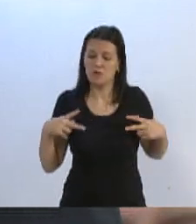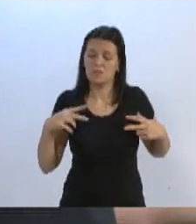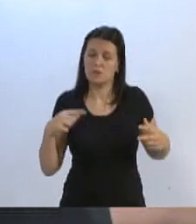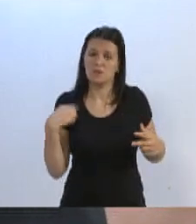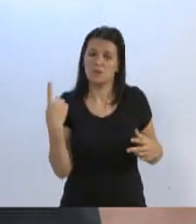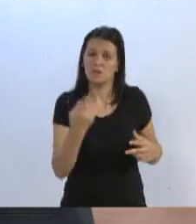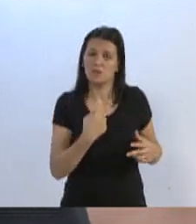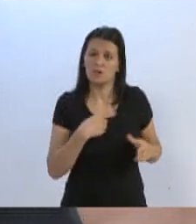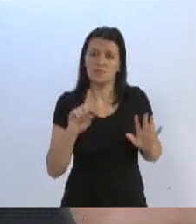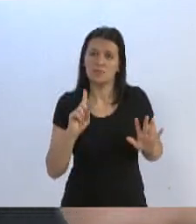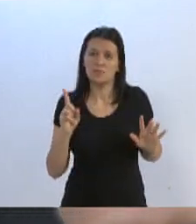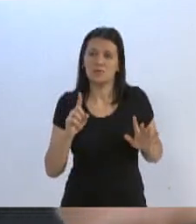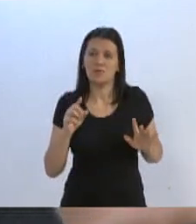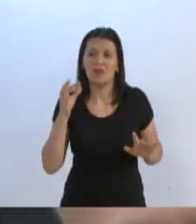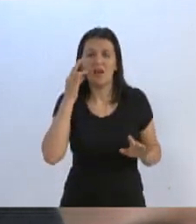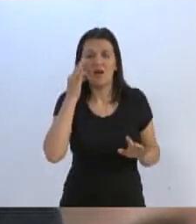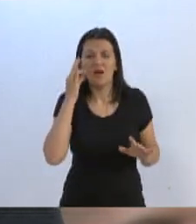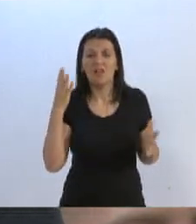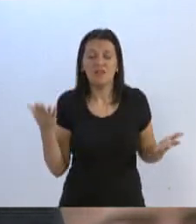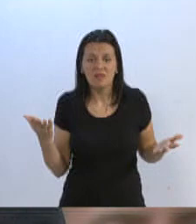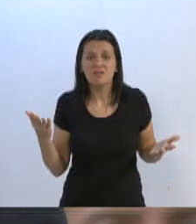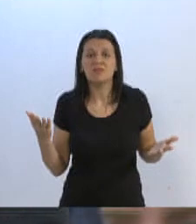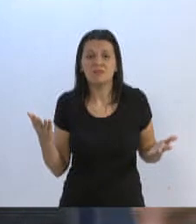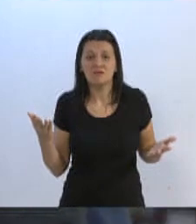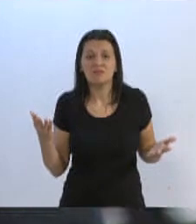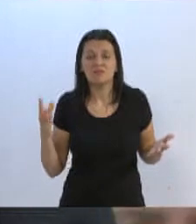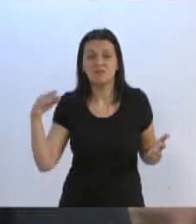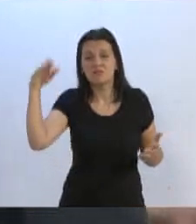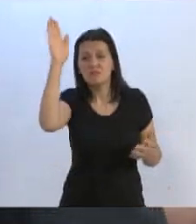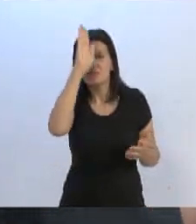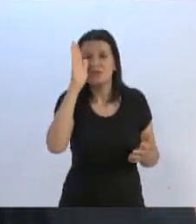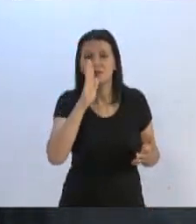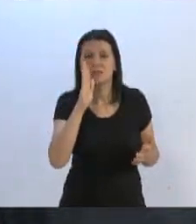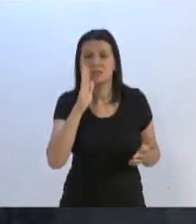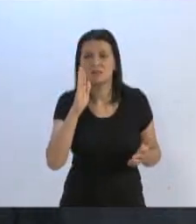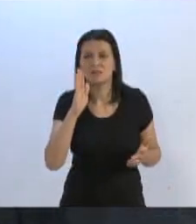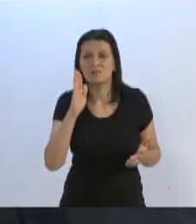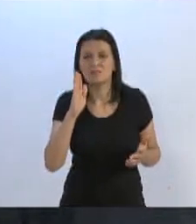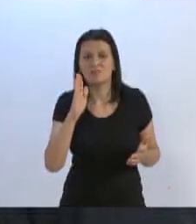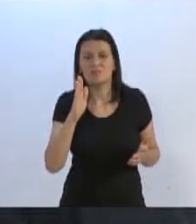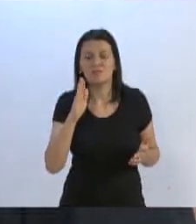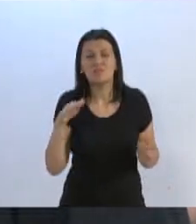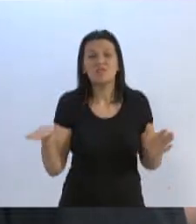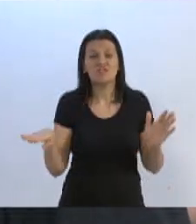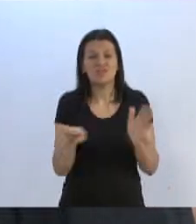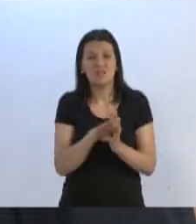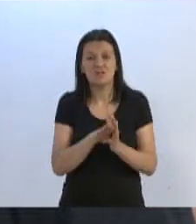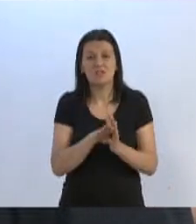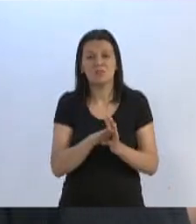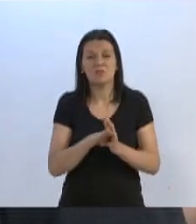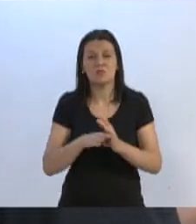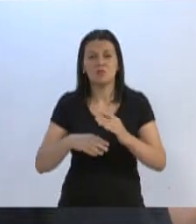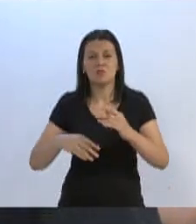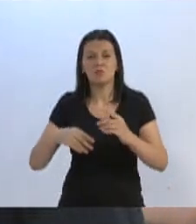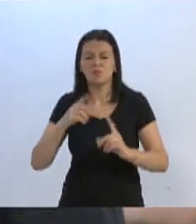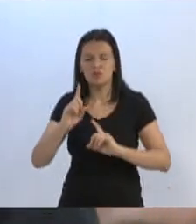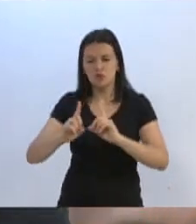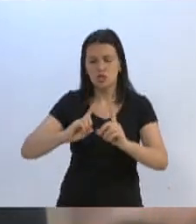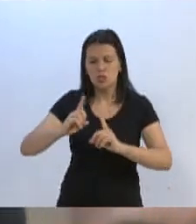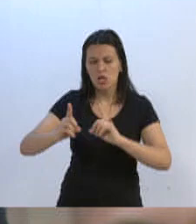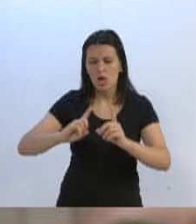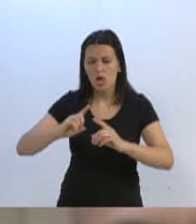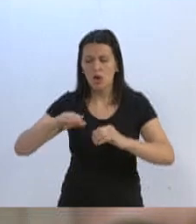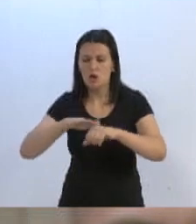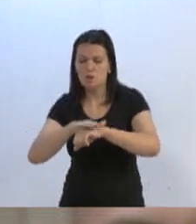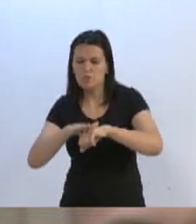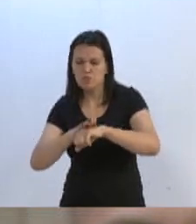a realidade do nosso país, a condição a qual nós chegamos de diálogo com a sociedade que não